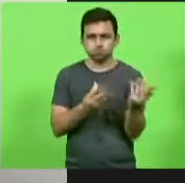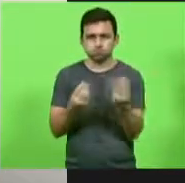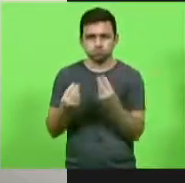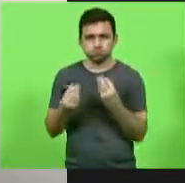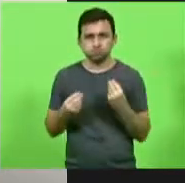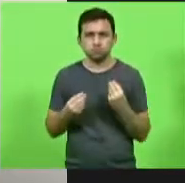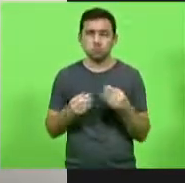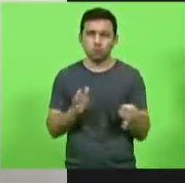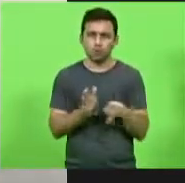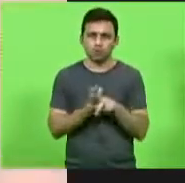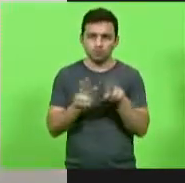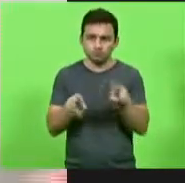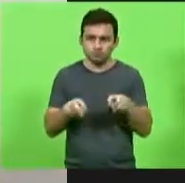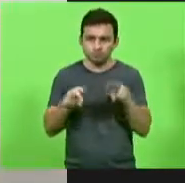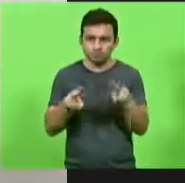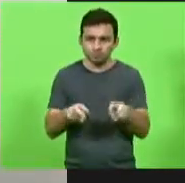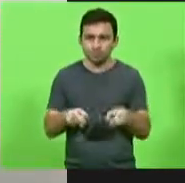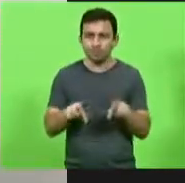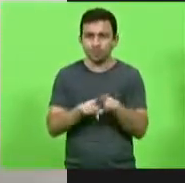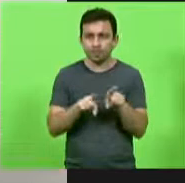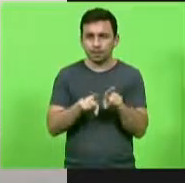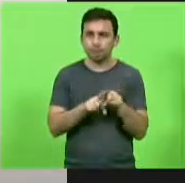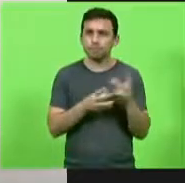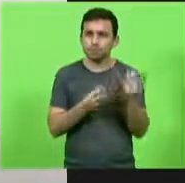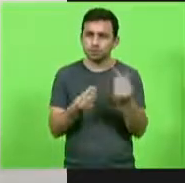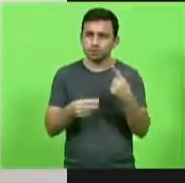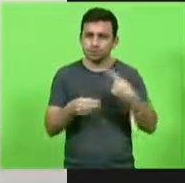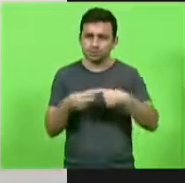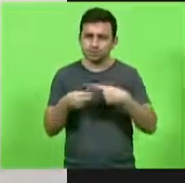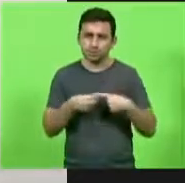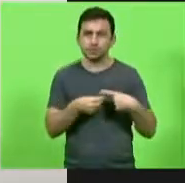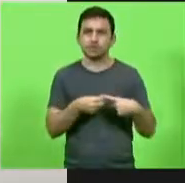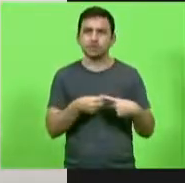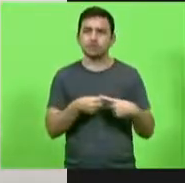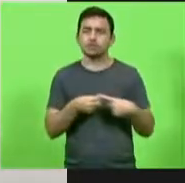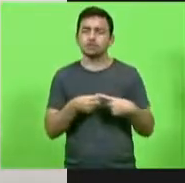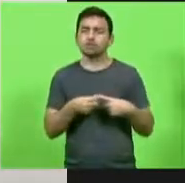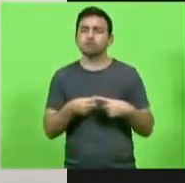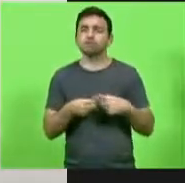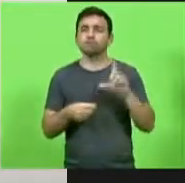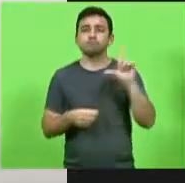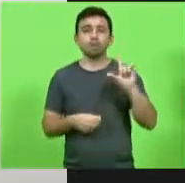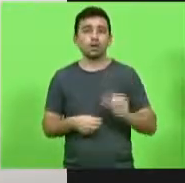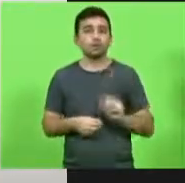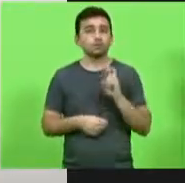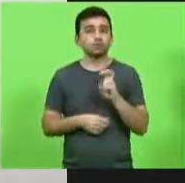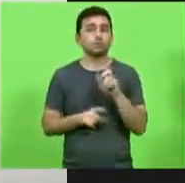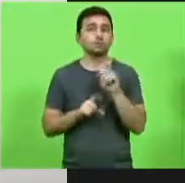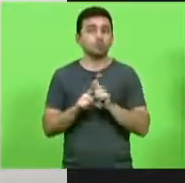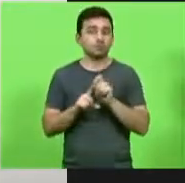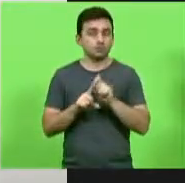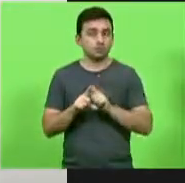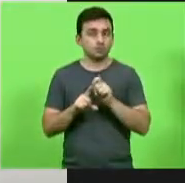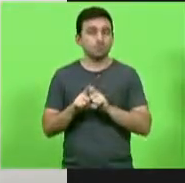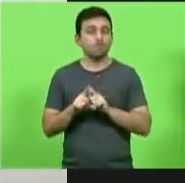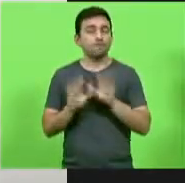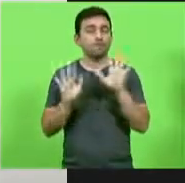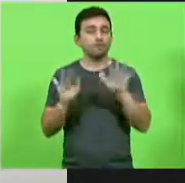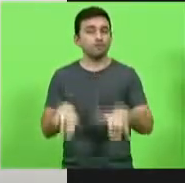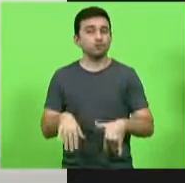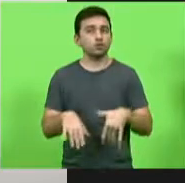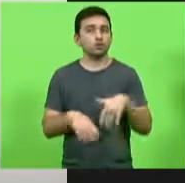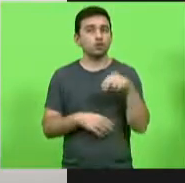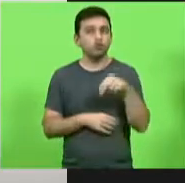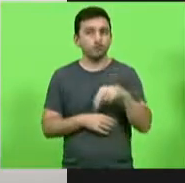agricultura e muitas cidades há menos de cinco meses no final de novembro